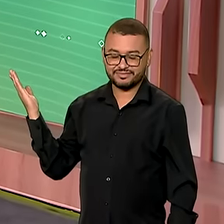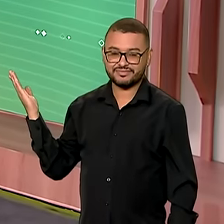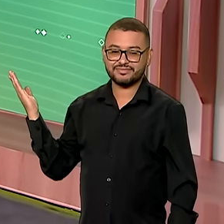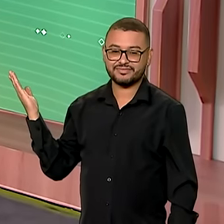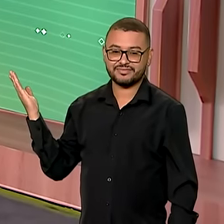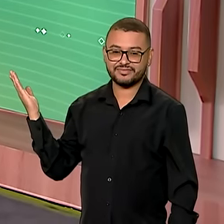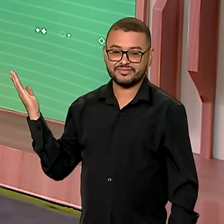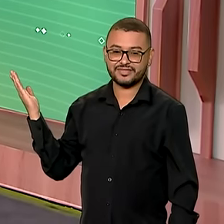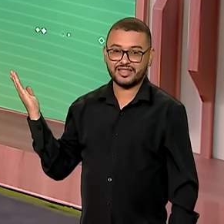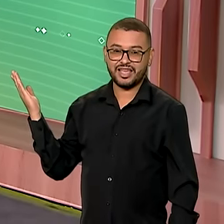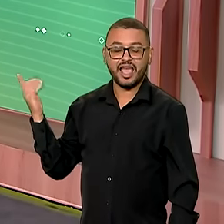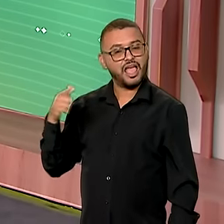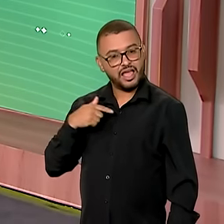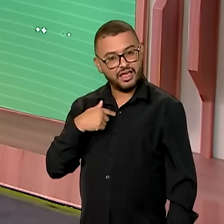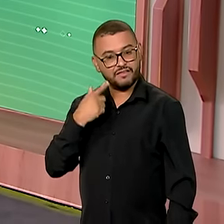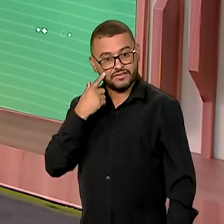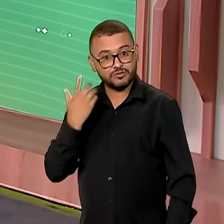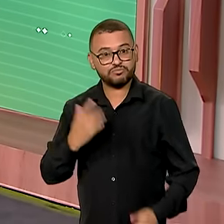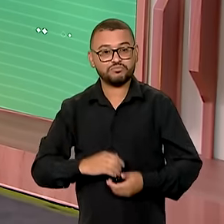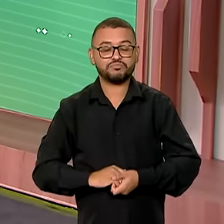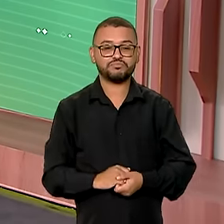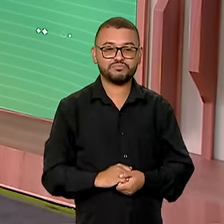barra comunica.br.